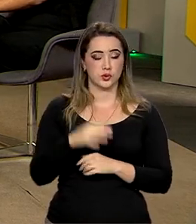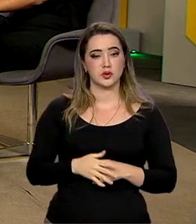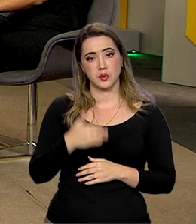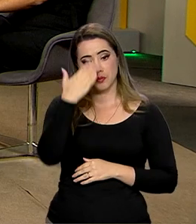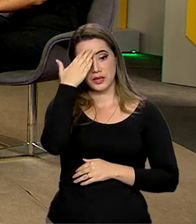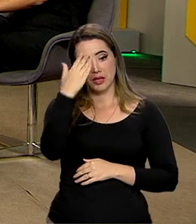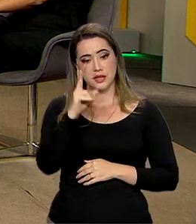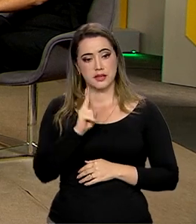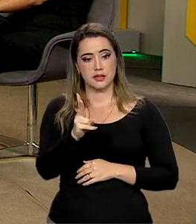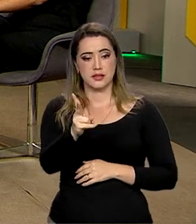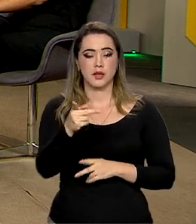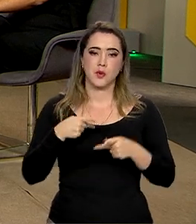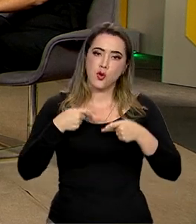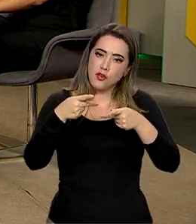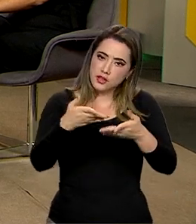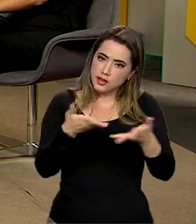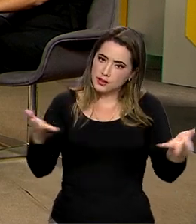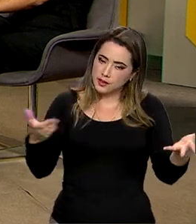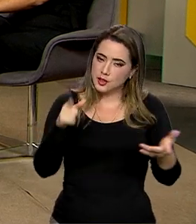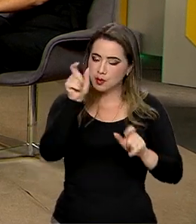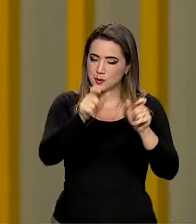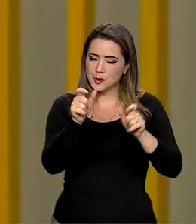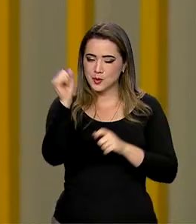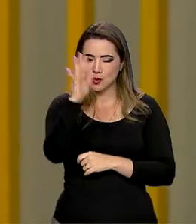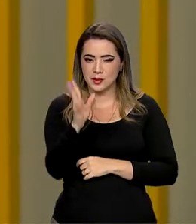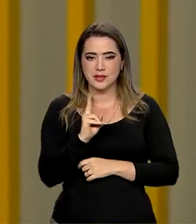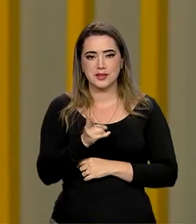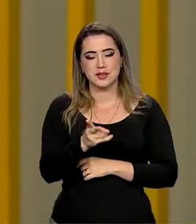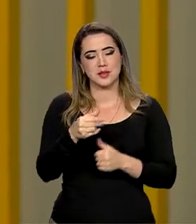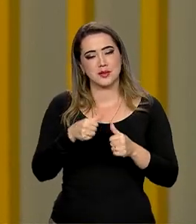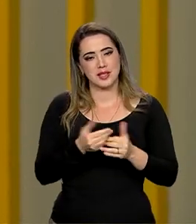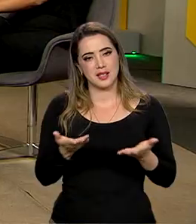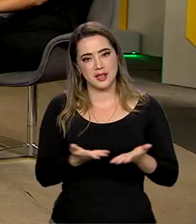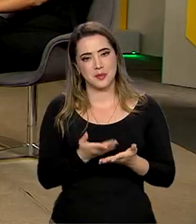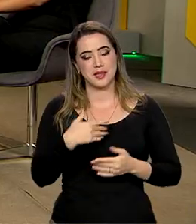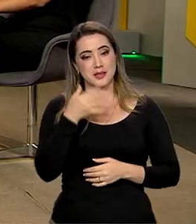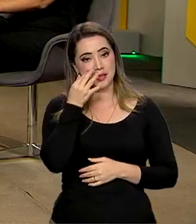Obrigado, sempre que eu for convidado aqui para falar com os brasileiros, sempre virei. Muito obrigado. Obrigada, muito boa noite.